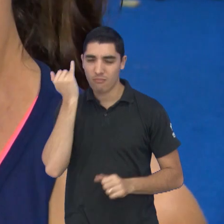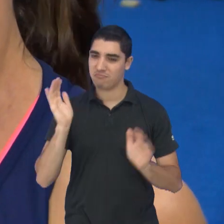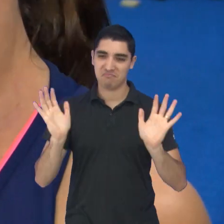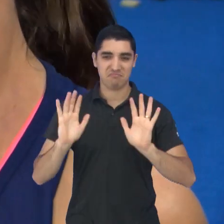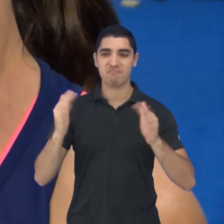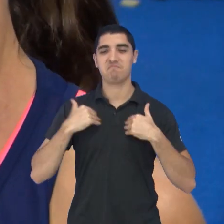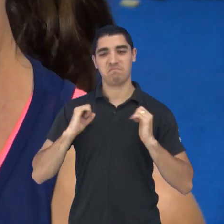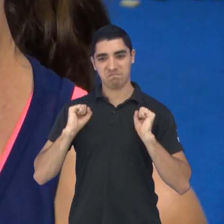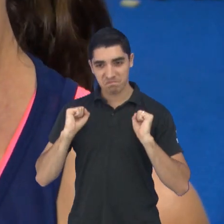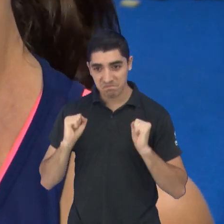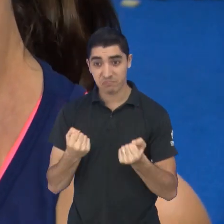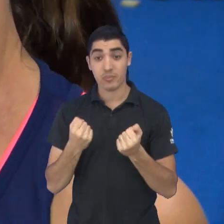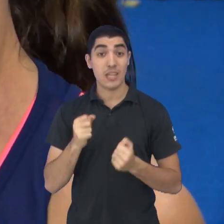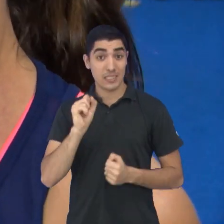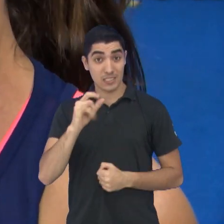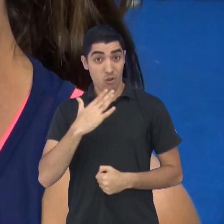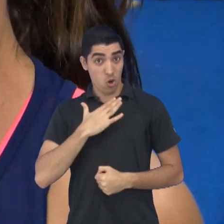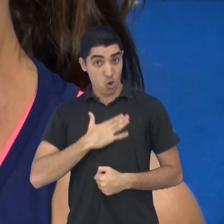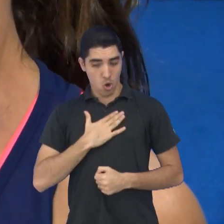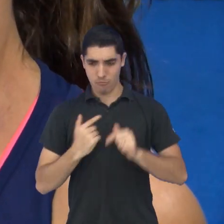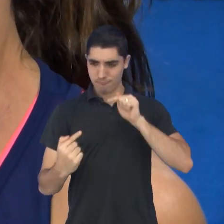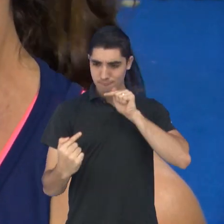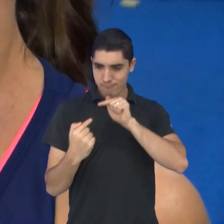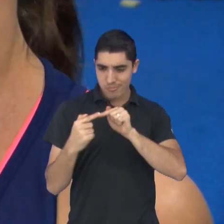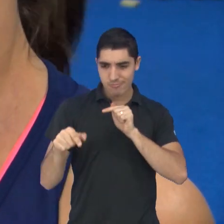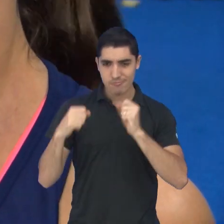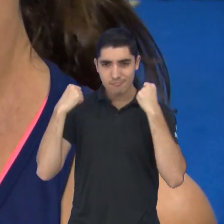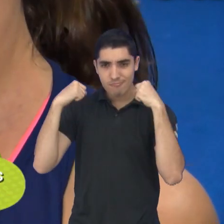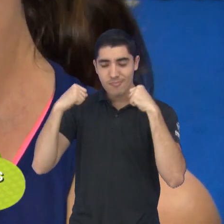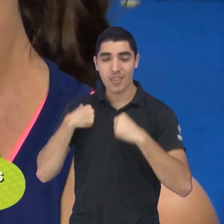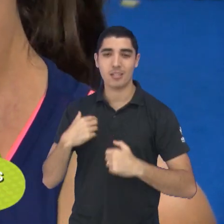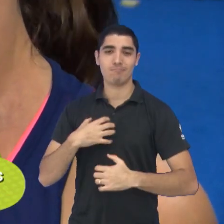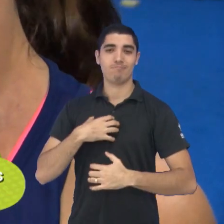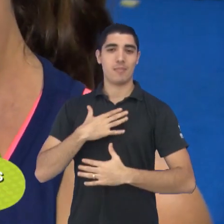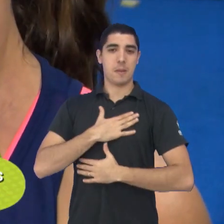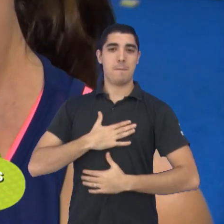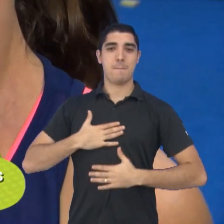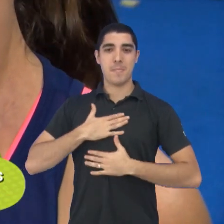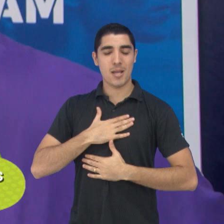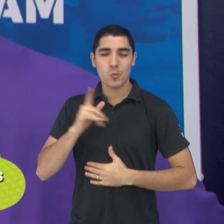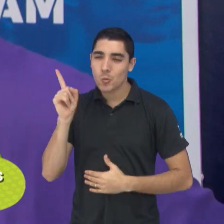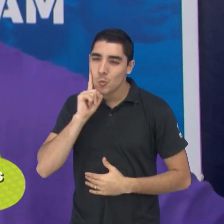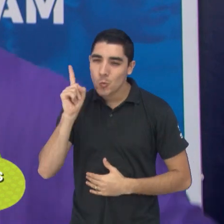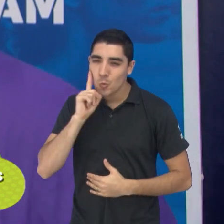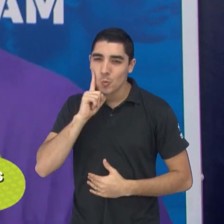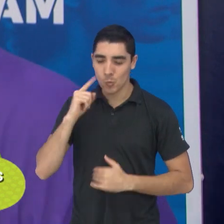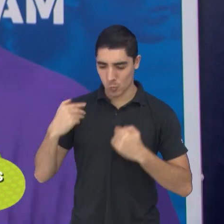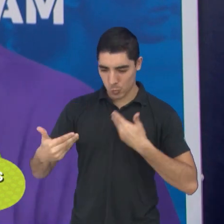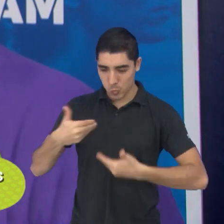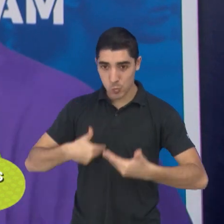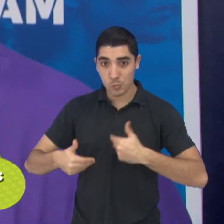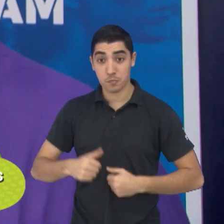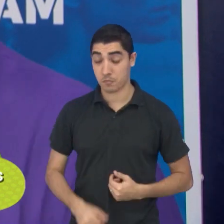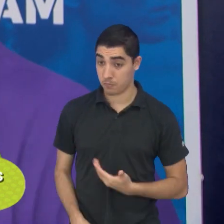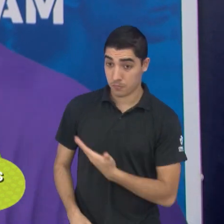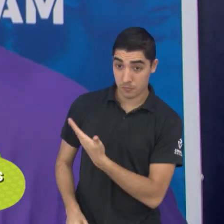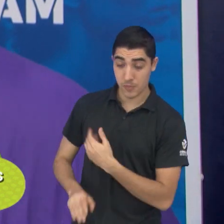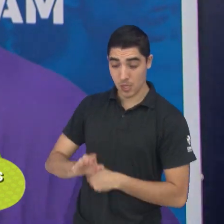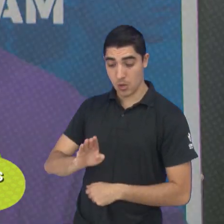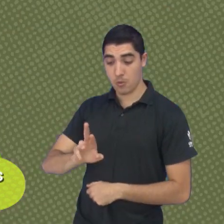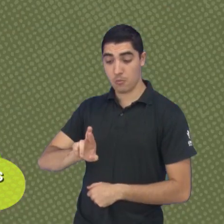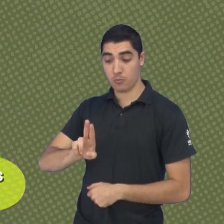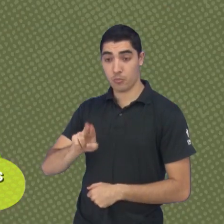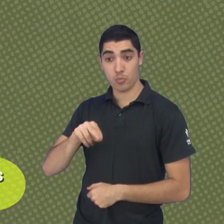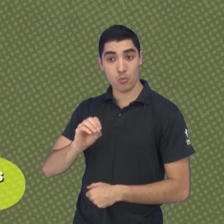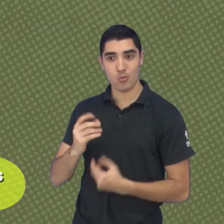você se identifica numa atividade física, você tem prazer de fazer aquilo todos os dias. O Bruno também seguiu o mesmo caminho.